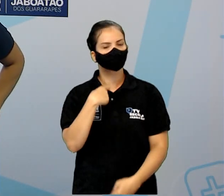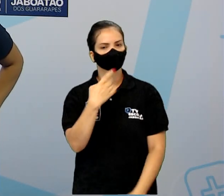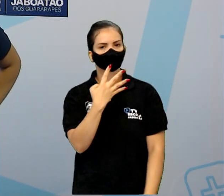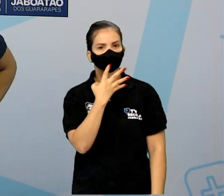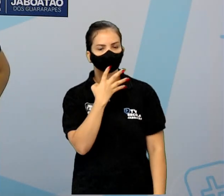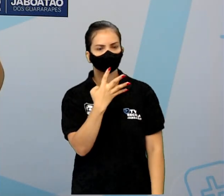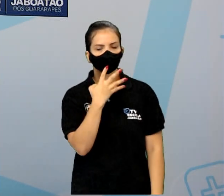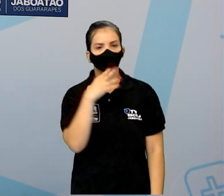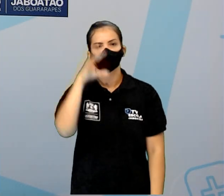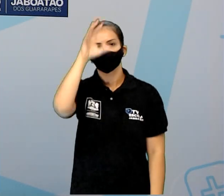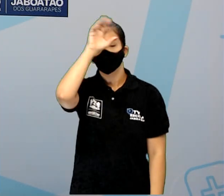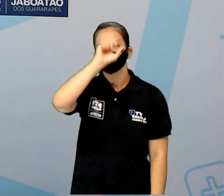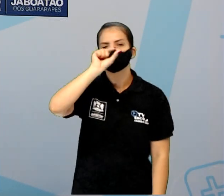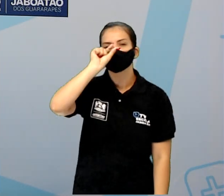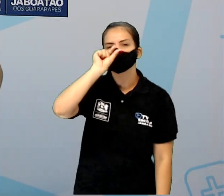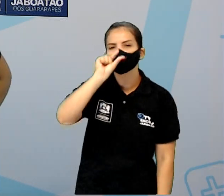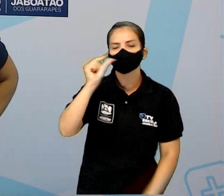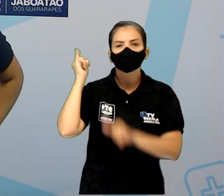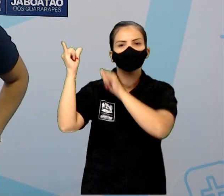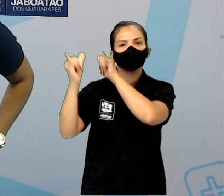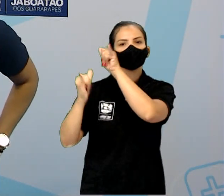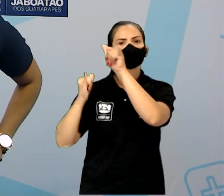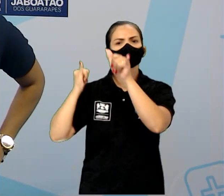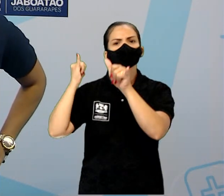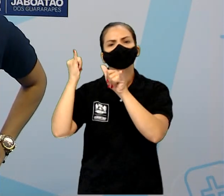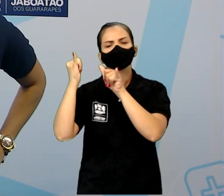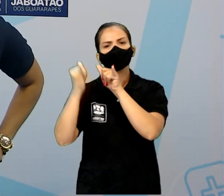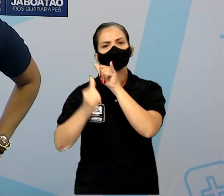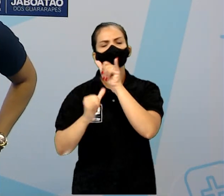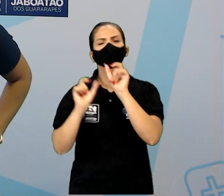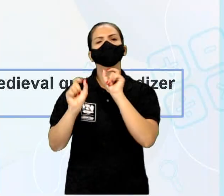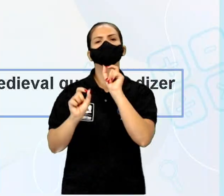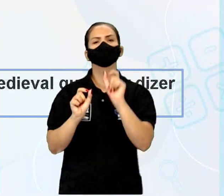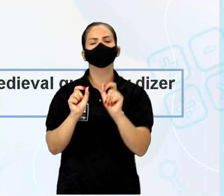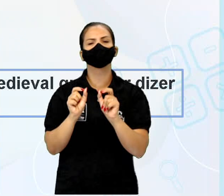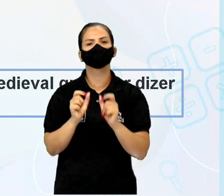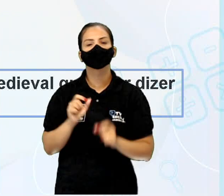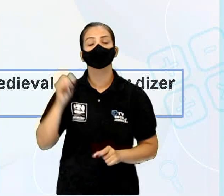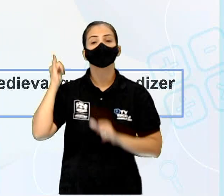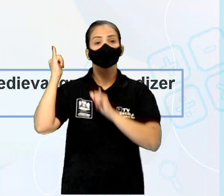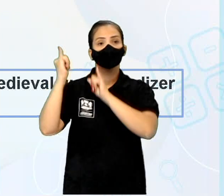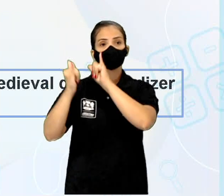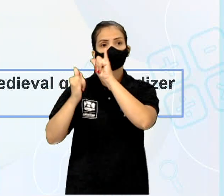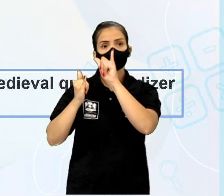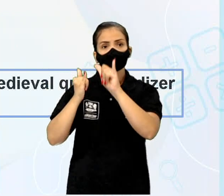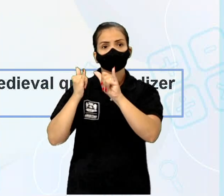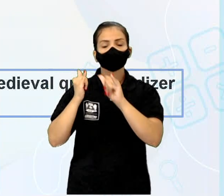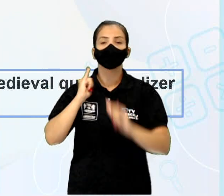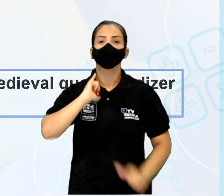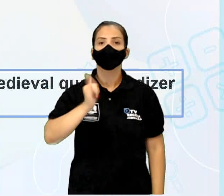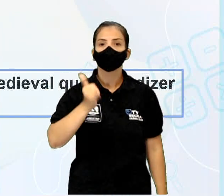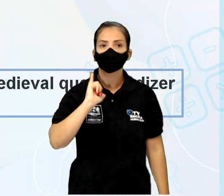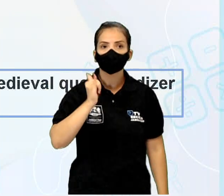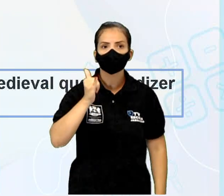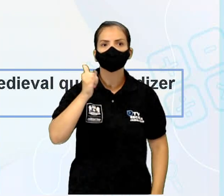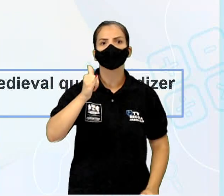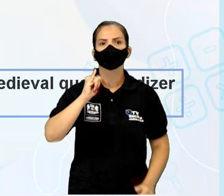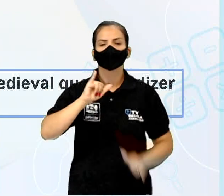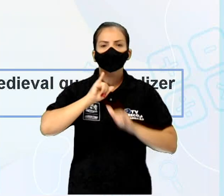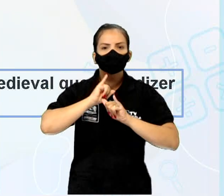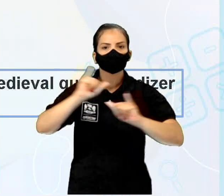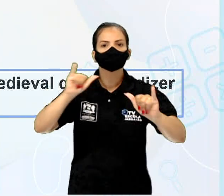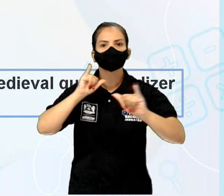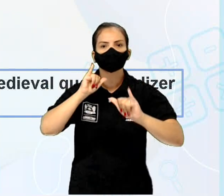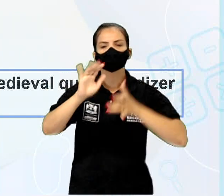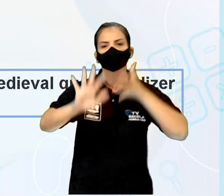aprender um pouquinho sobre elas. O que são lendas? Lenda é uma narrativa transmitida oralmente